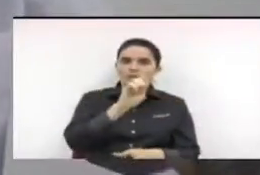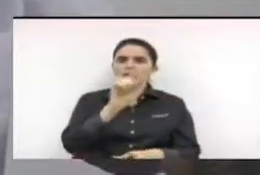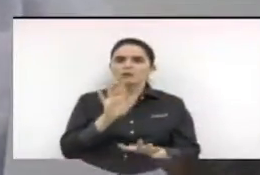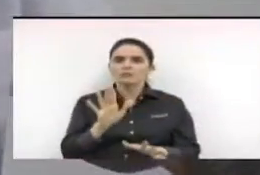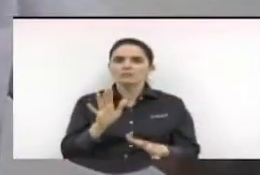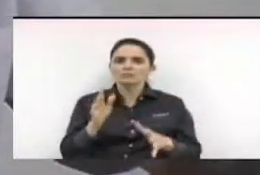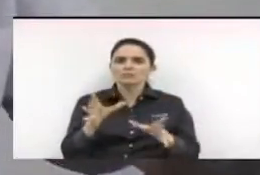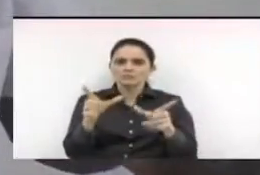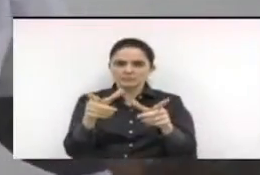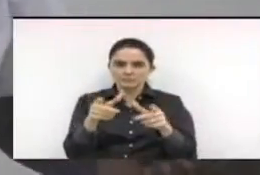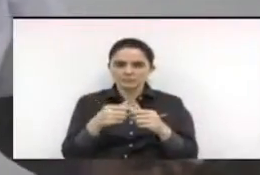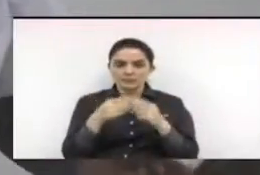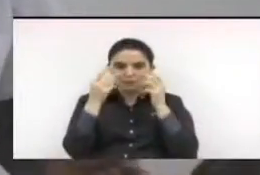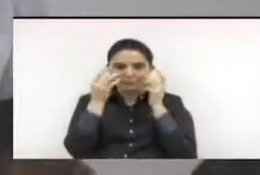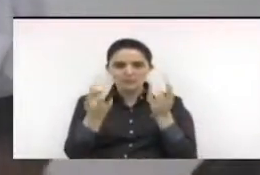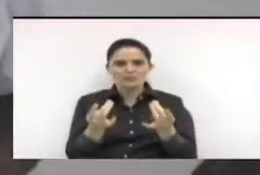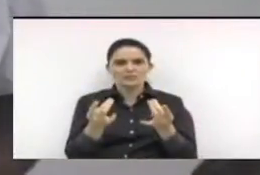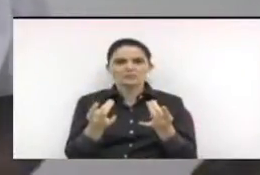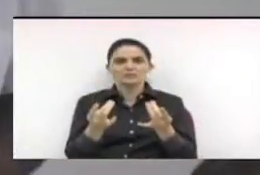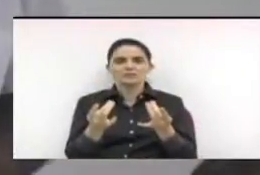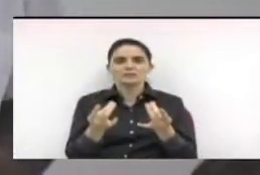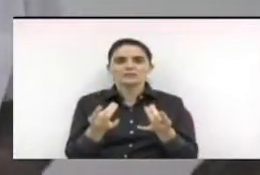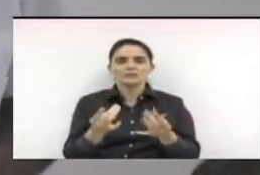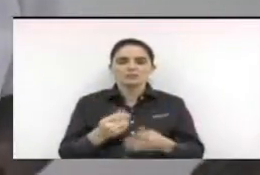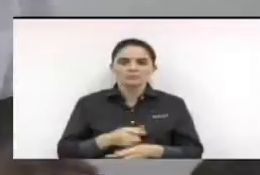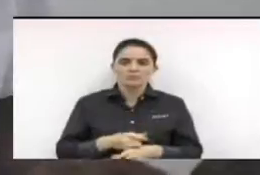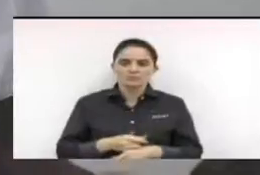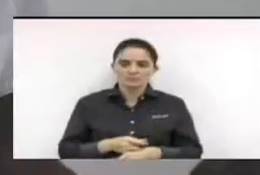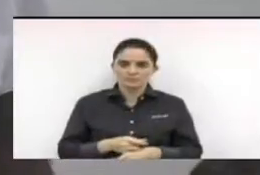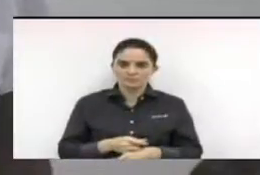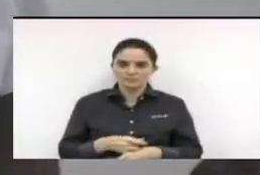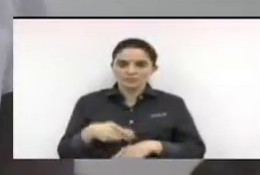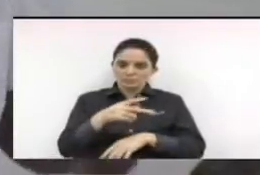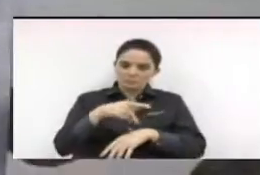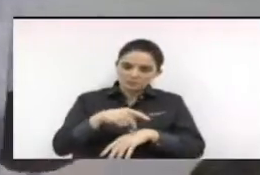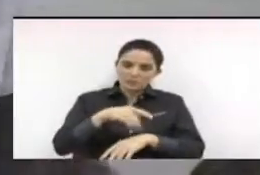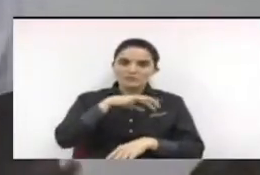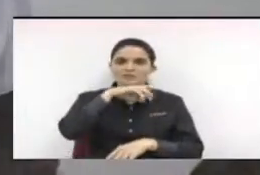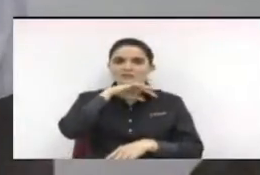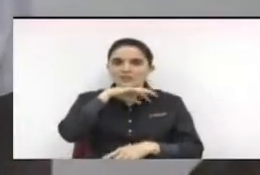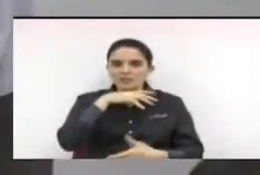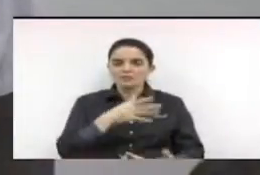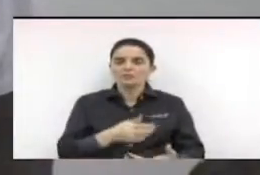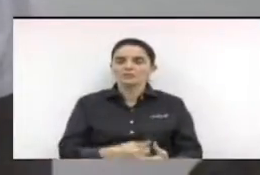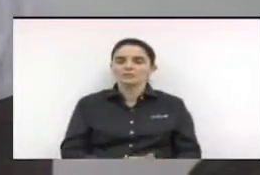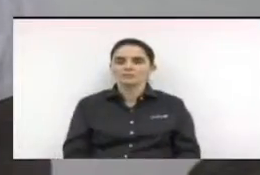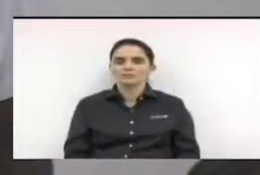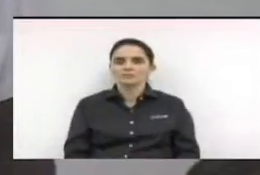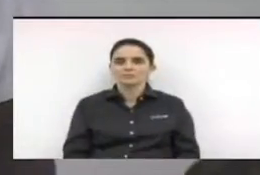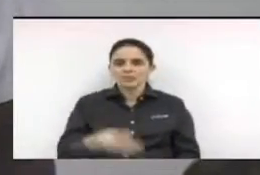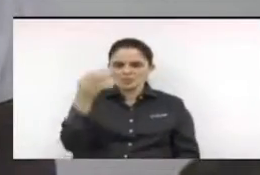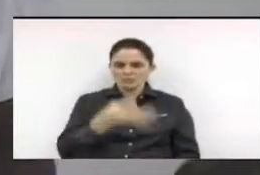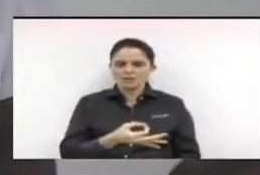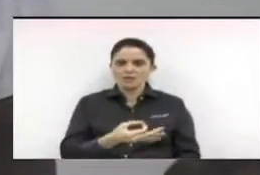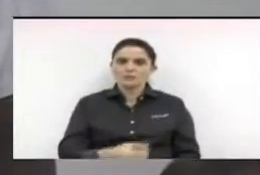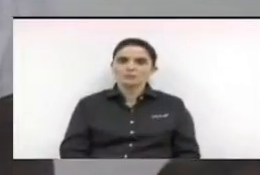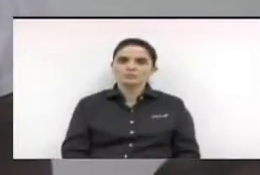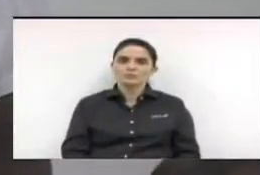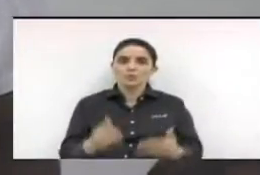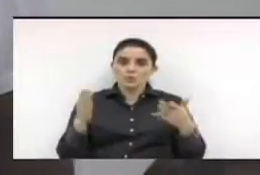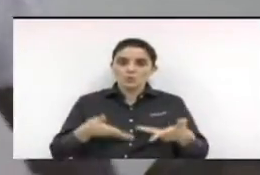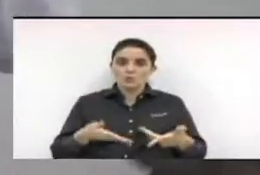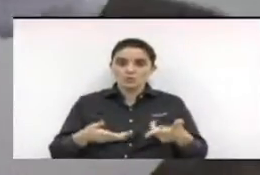a questão. Critica o PSDB. A hora que chegar a vez, também se for preciso falar, eu vou falar. Mas a questão hoje, estamos discutindo